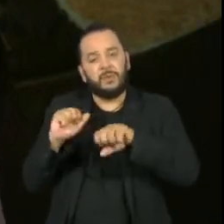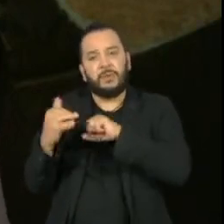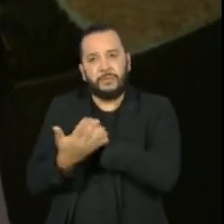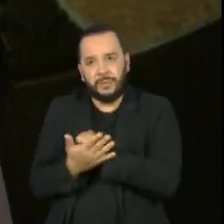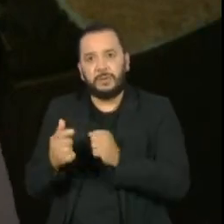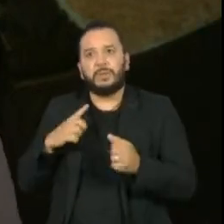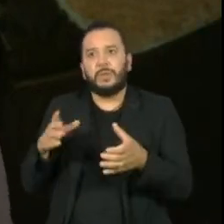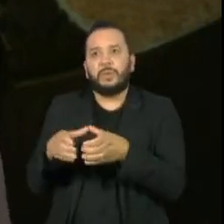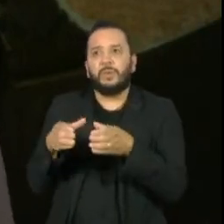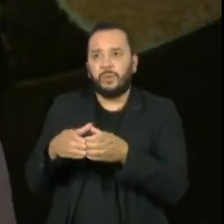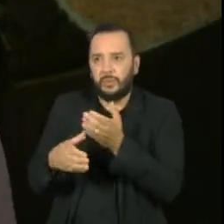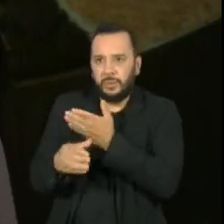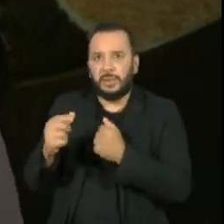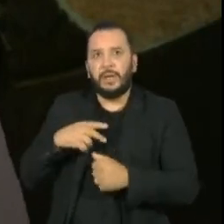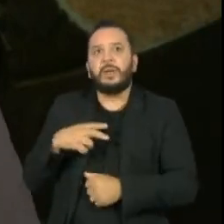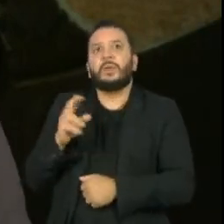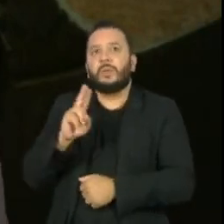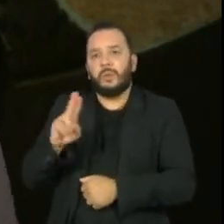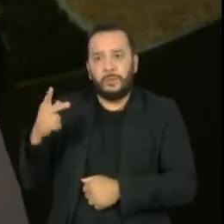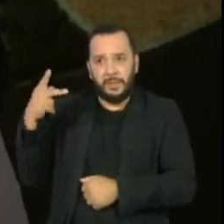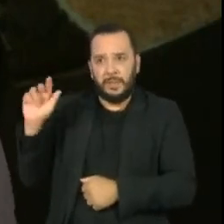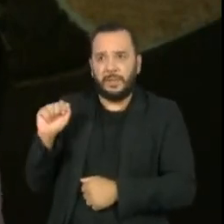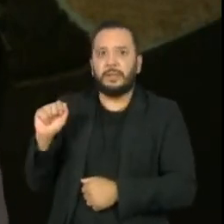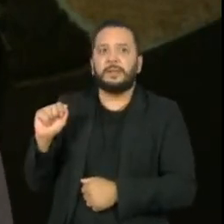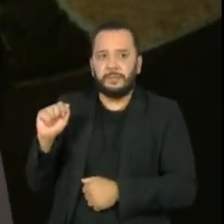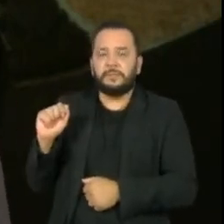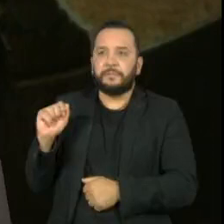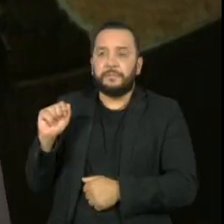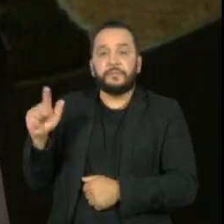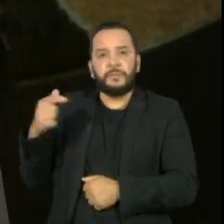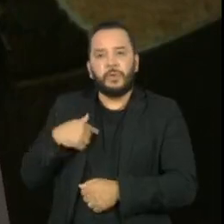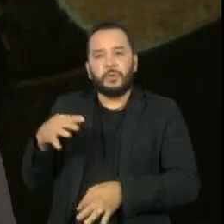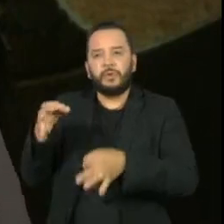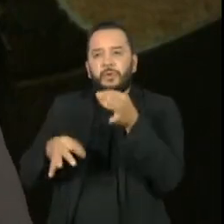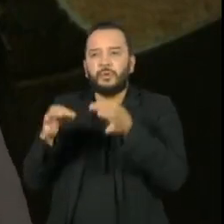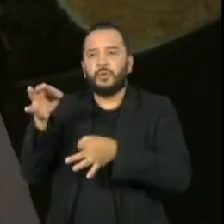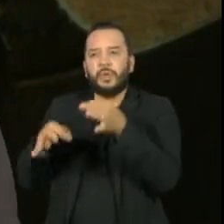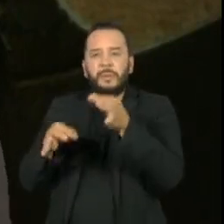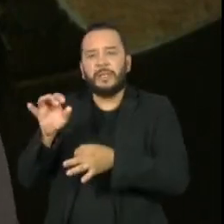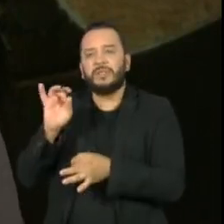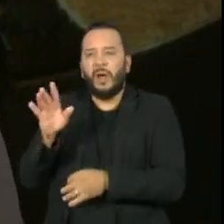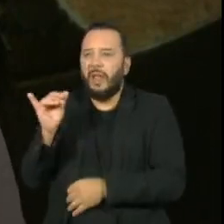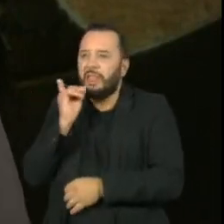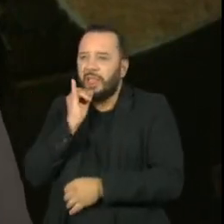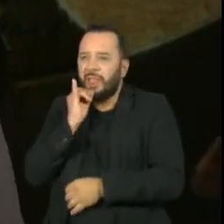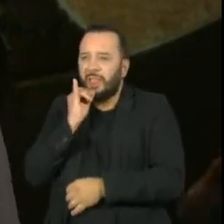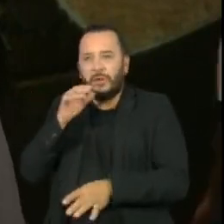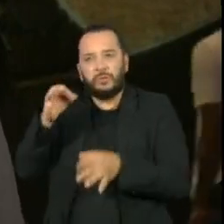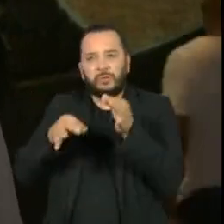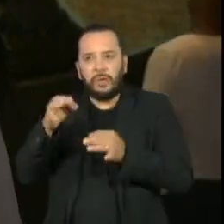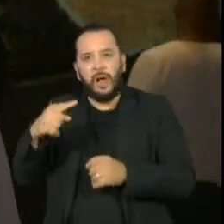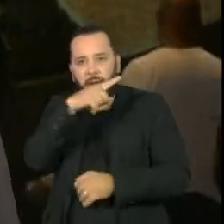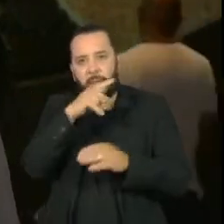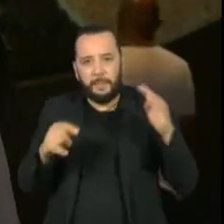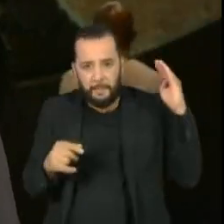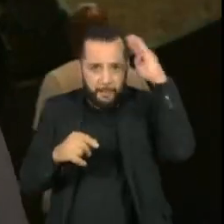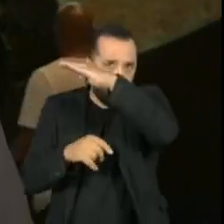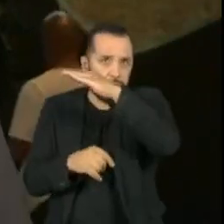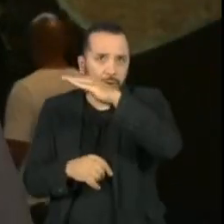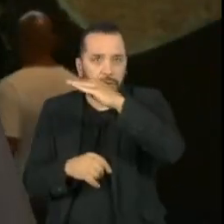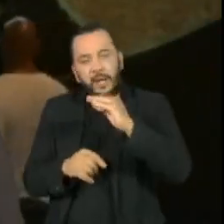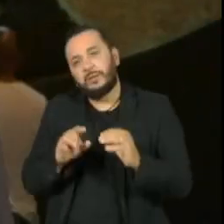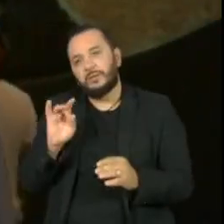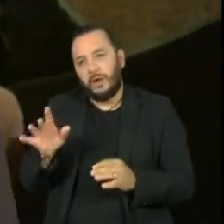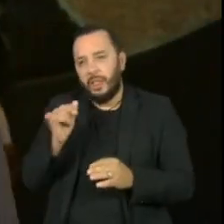leva, inclusive, o nome dele. E a ideia desse júri popular simbólico aqui é julgar as ações do presidente Jair